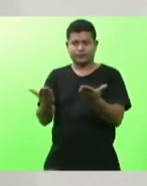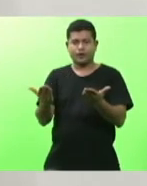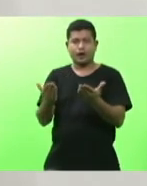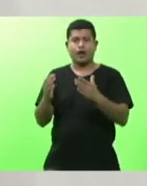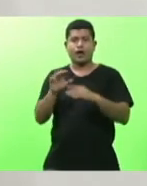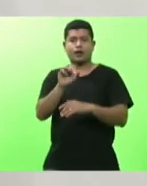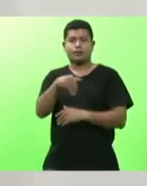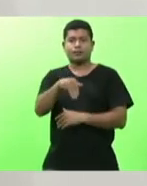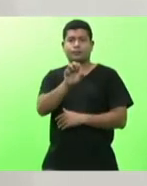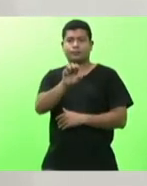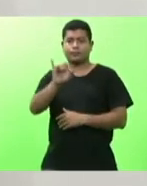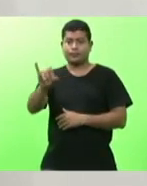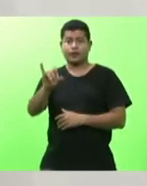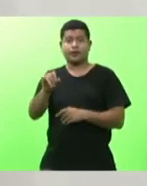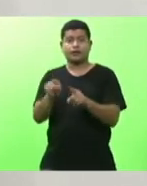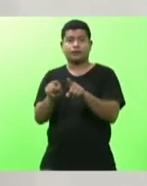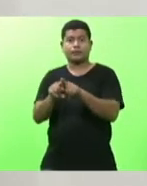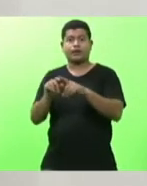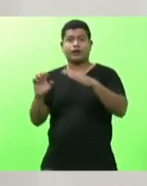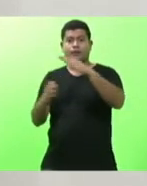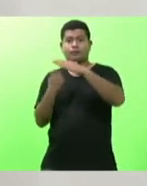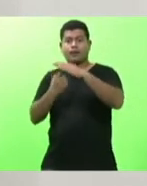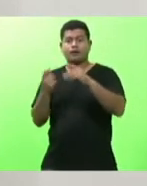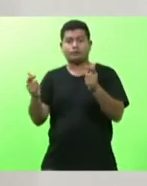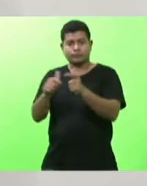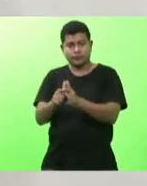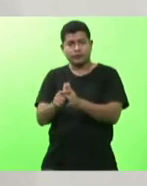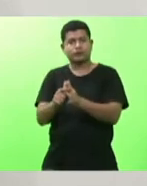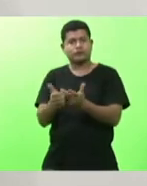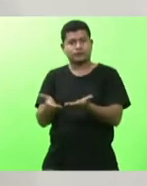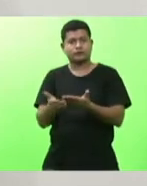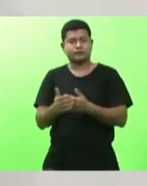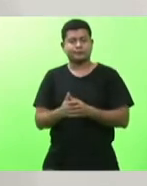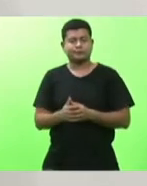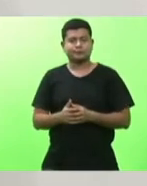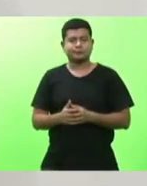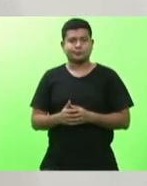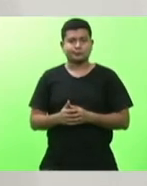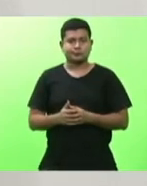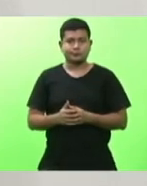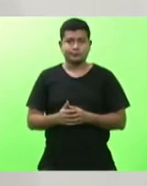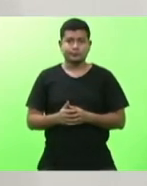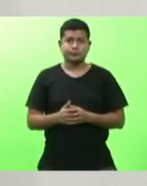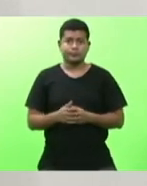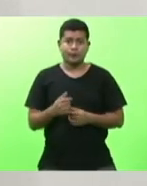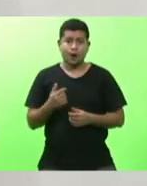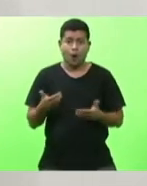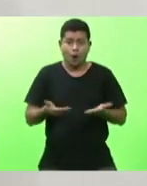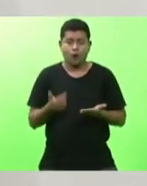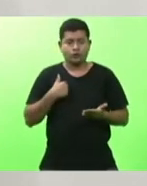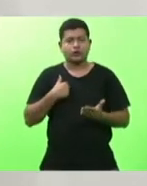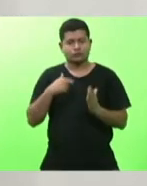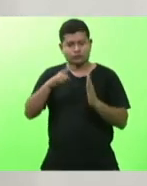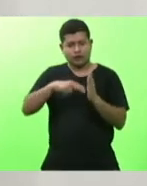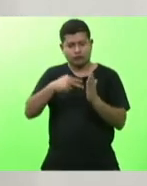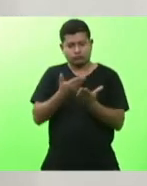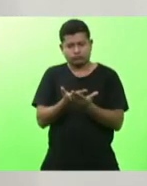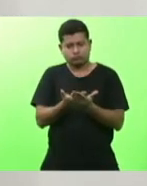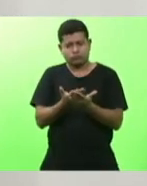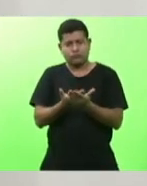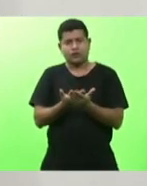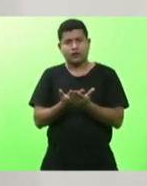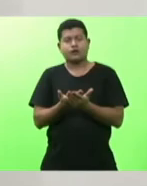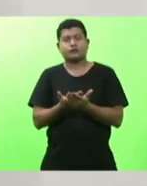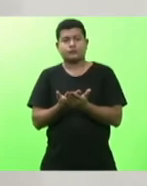micro e pequenos empreendedores e estudando hoje a matéria na parte da manhã